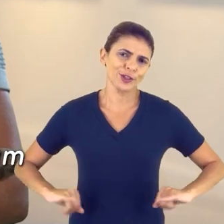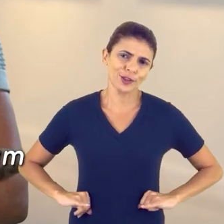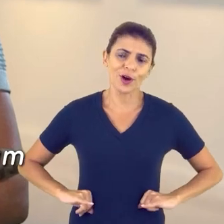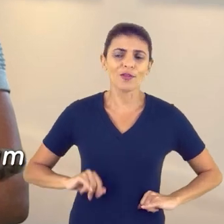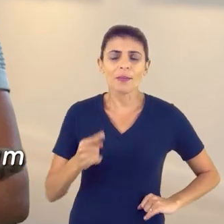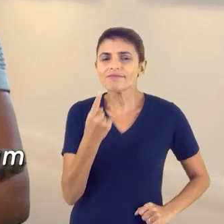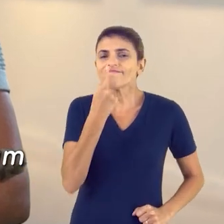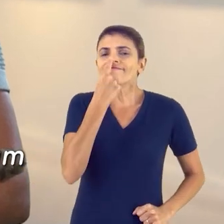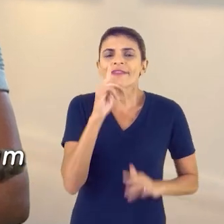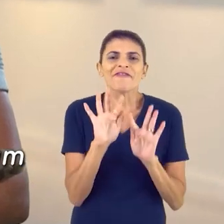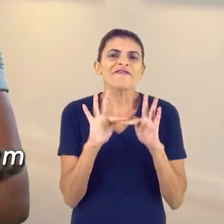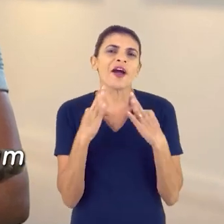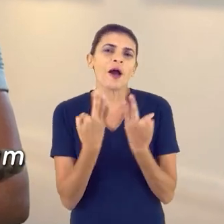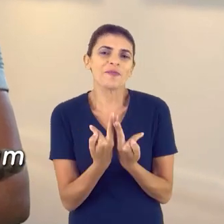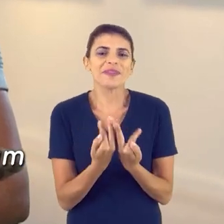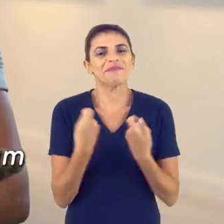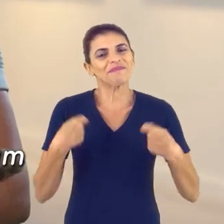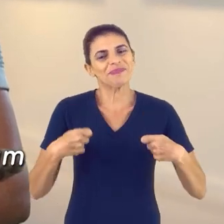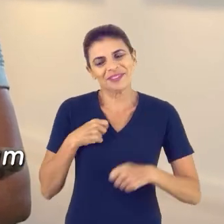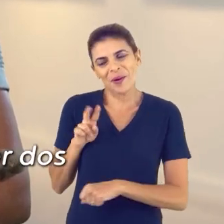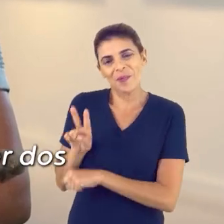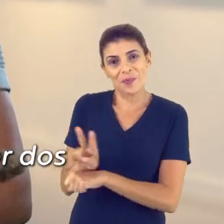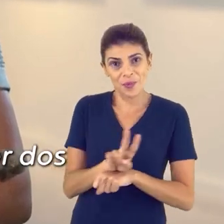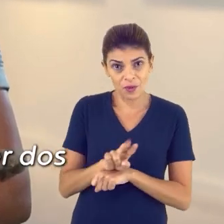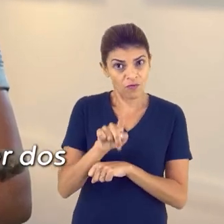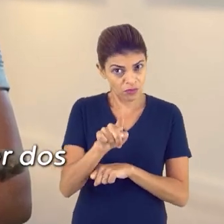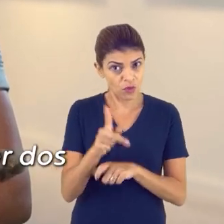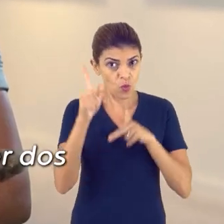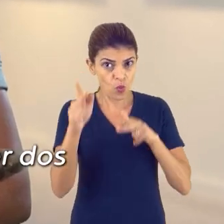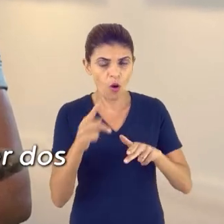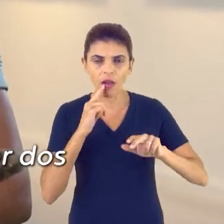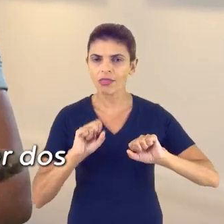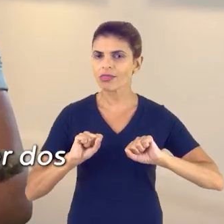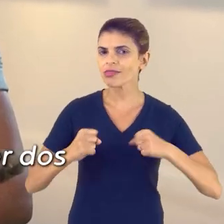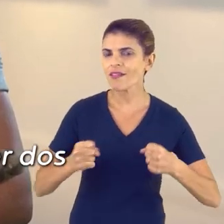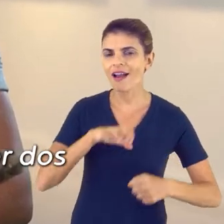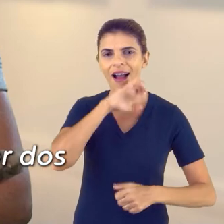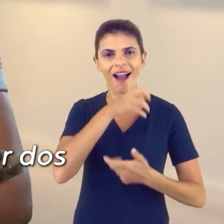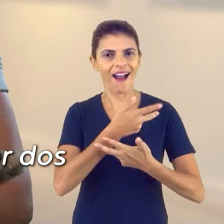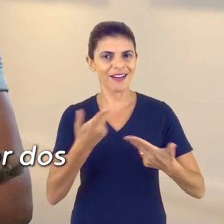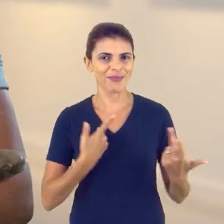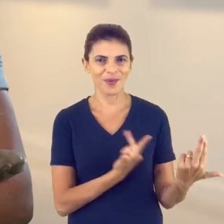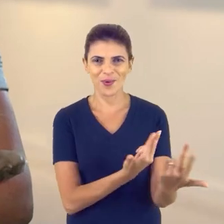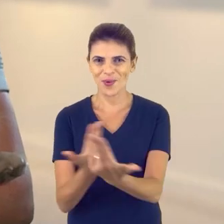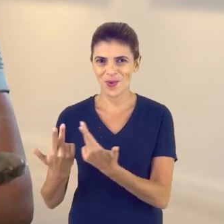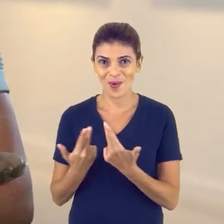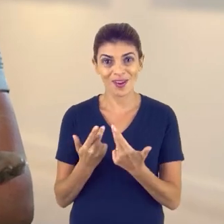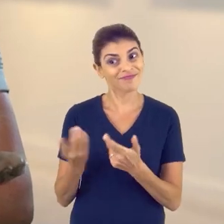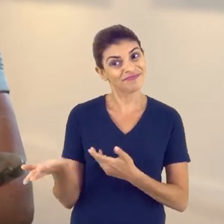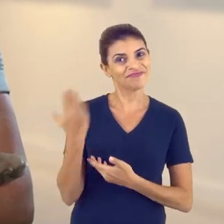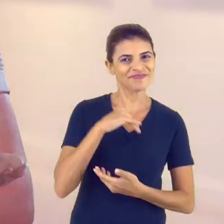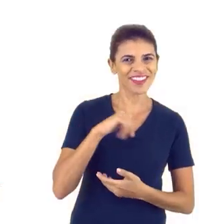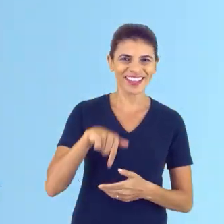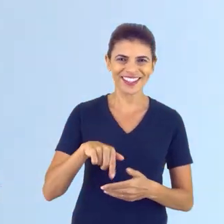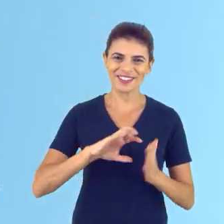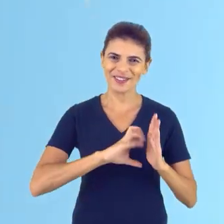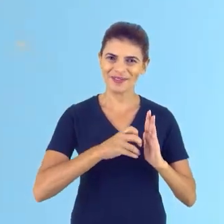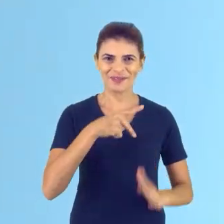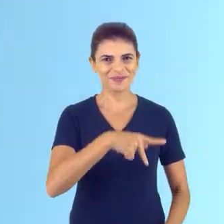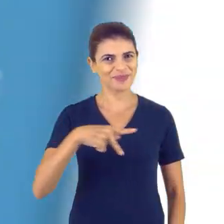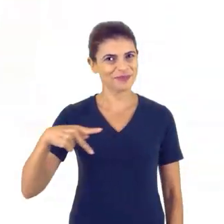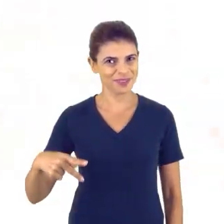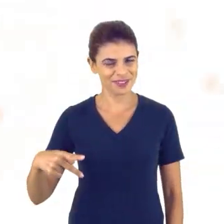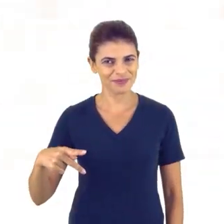são da família e precisam da nossa proteção. Se você também é um defensor dos animais como a gente, o seu lugar é aqui, no PP.